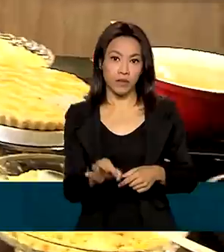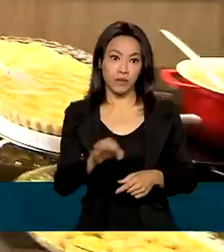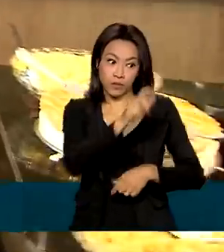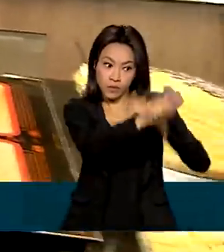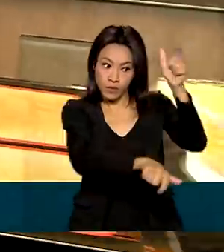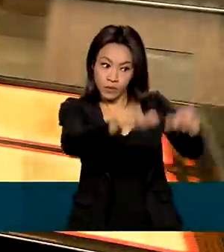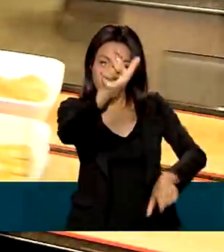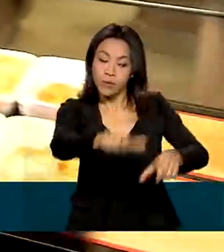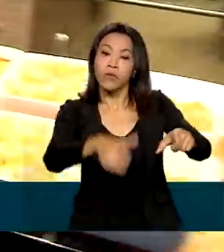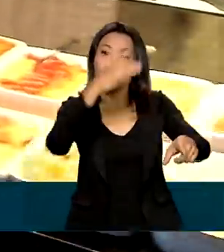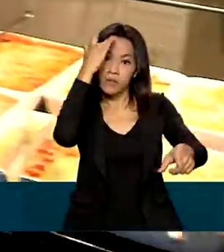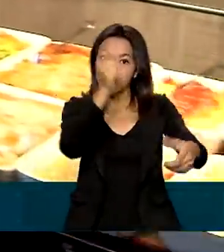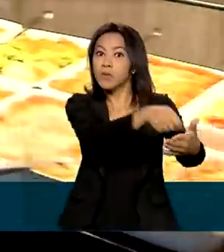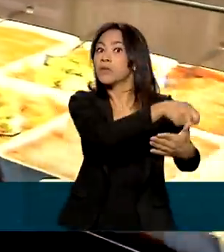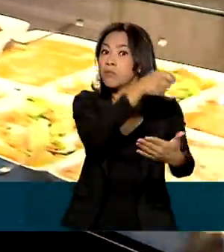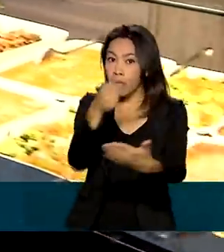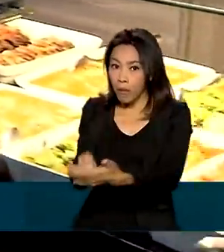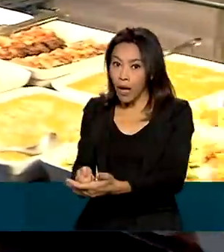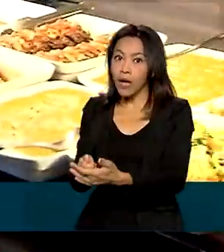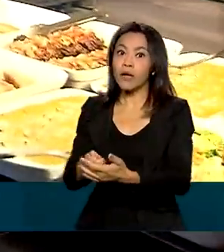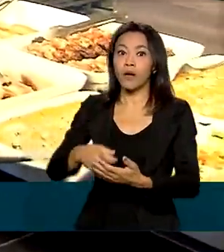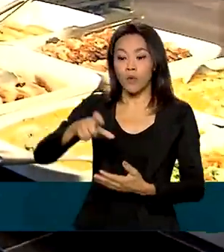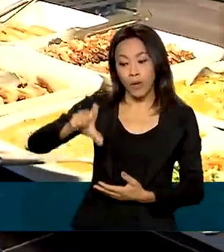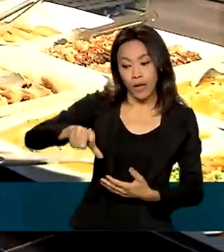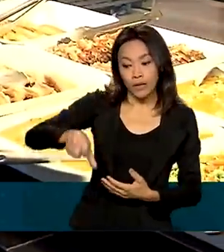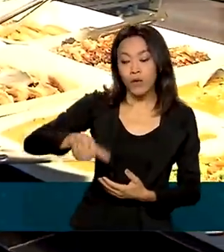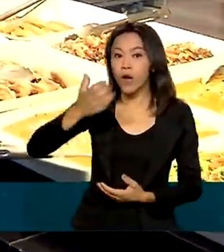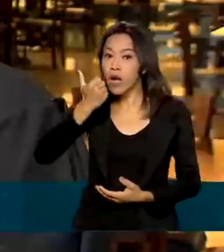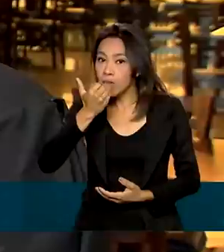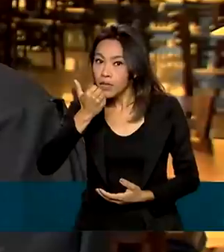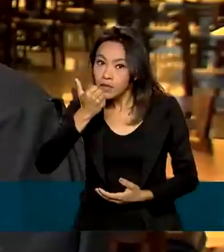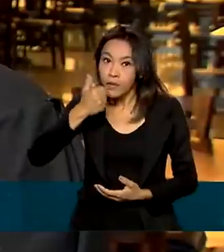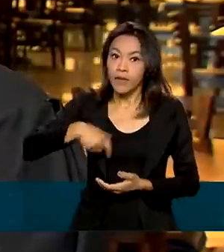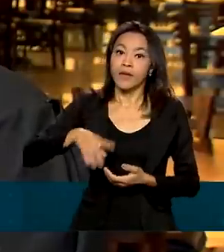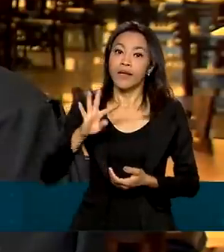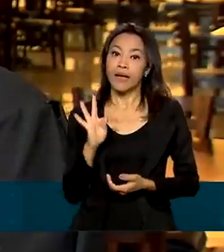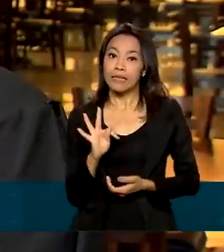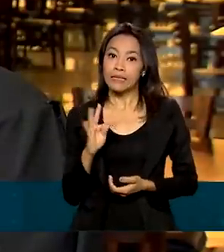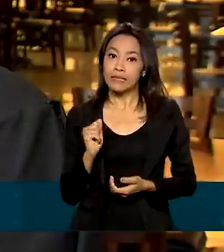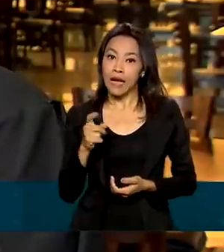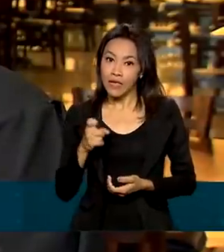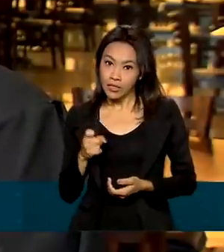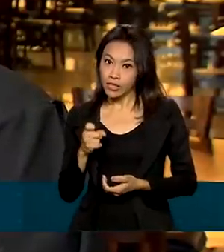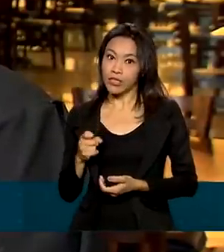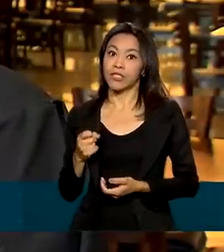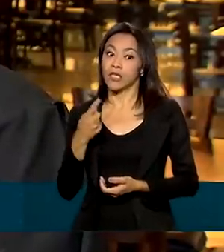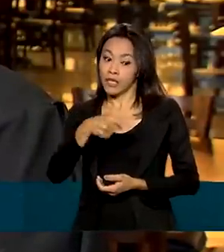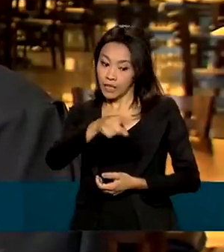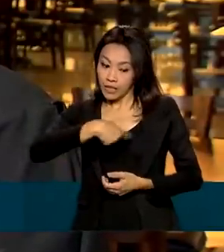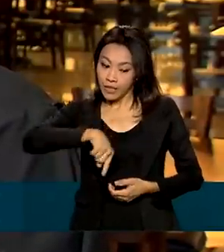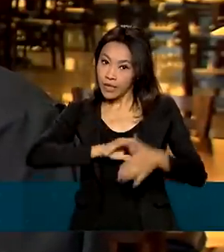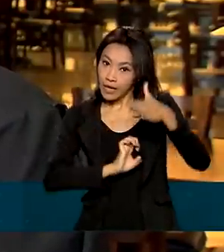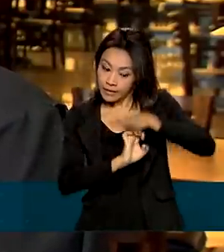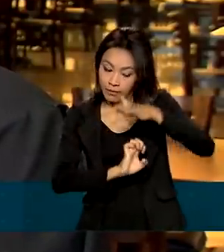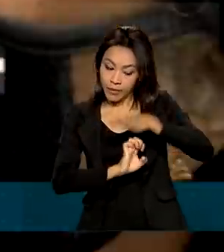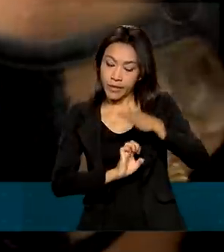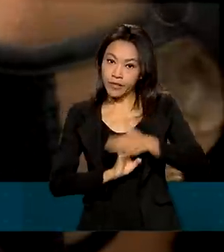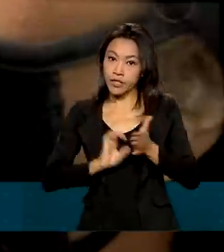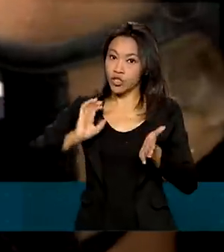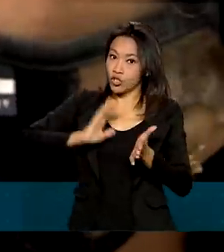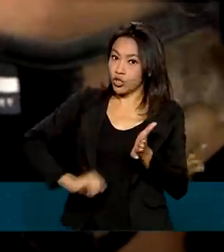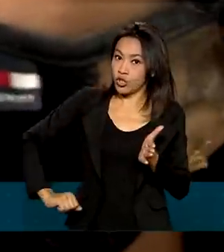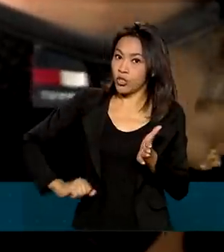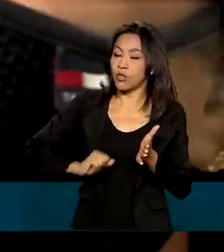fazem o pagamento com o auxílio refeição. E as taxas cobradas pelas empresas fornecedoras de tickets ao estabelecimento